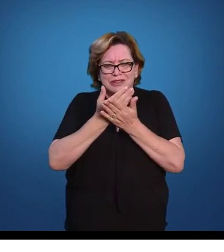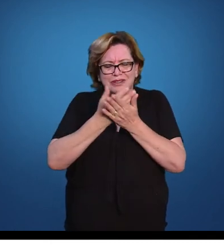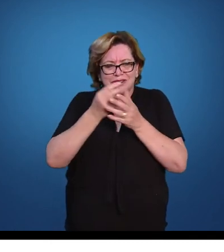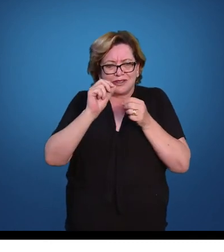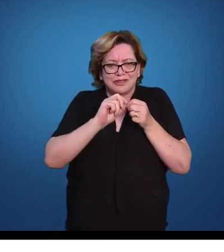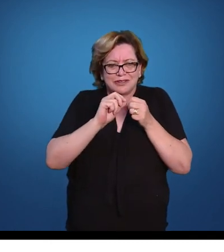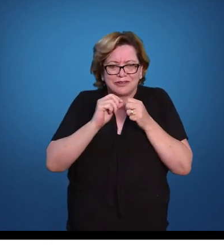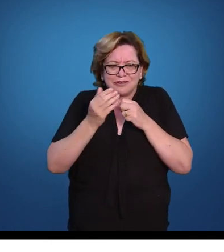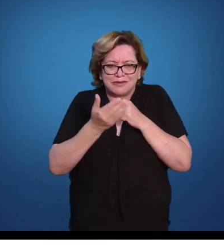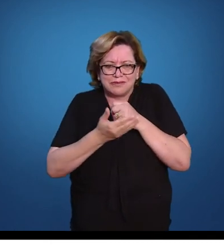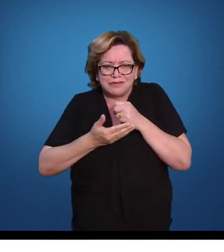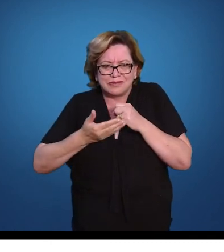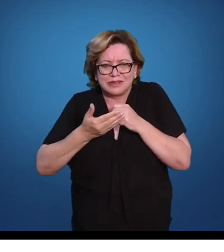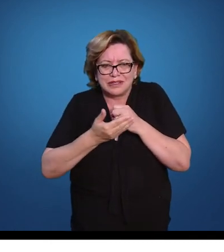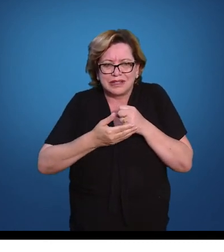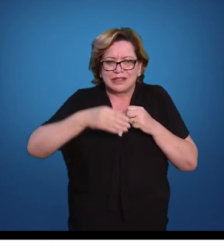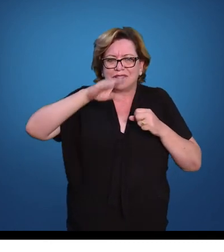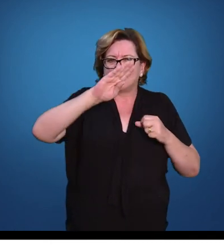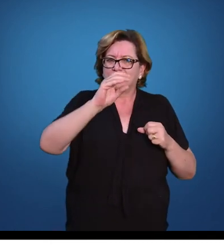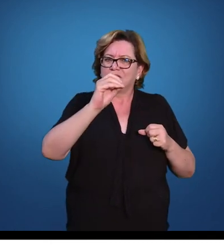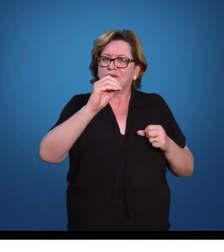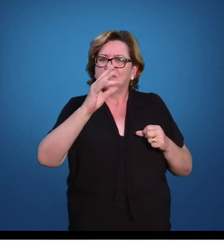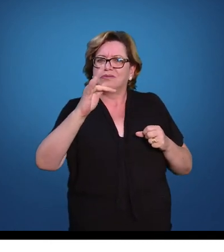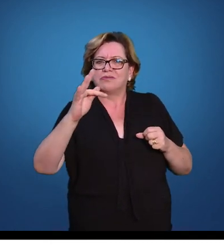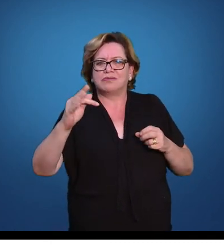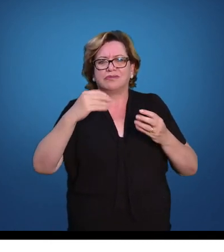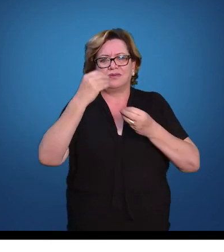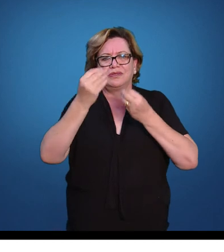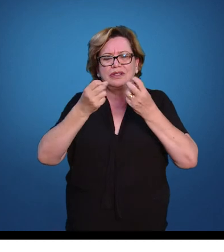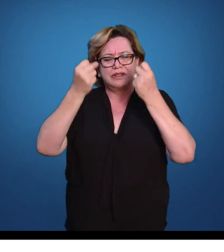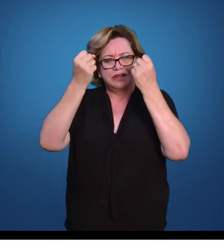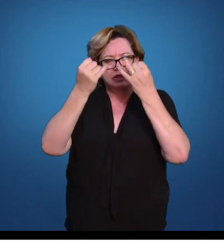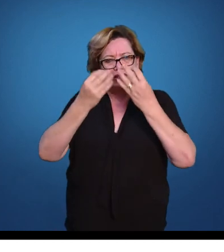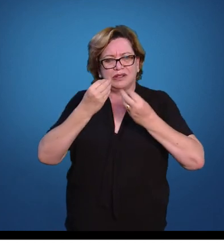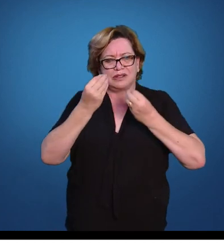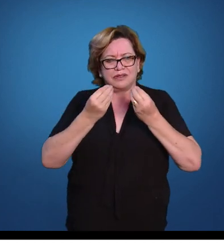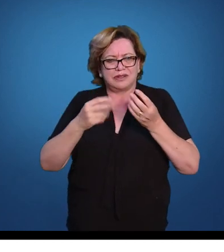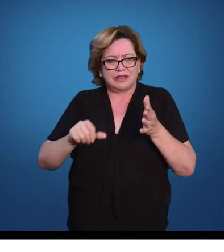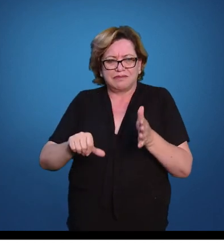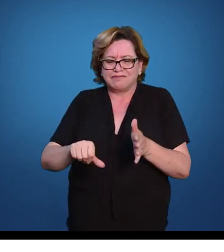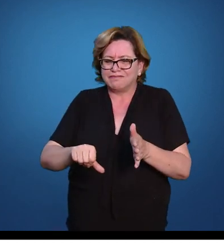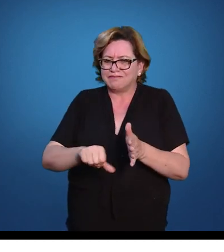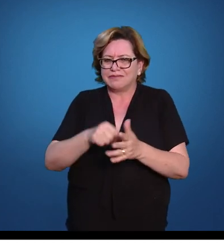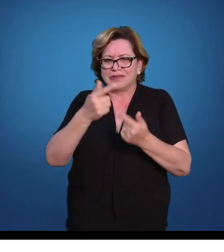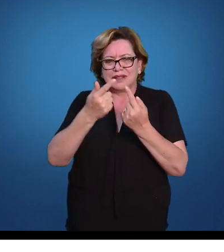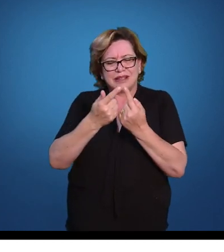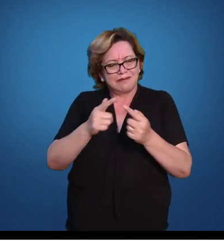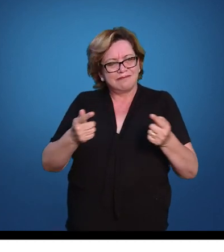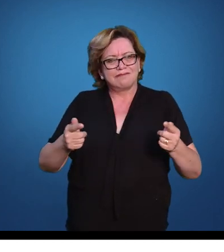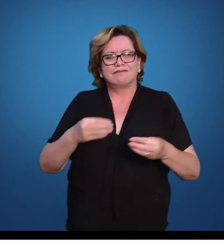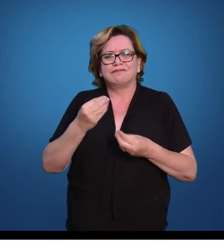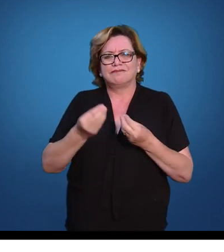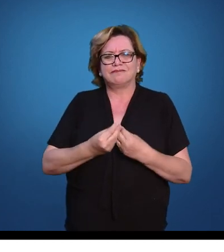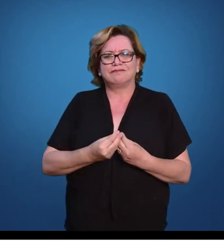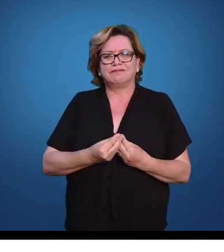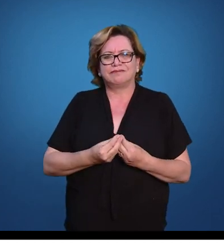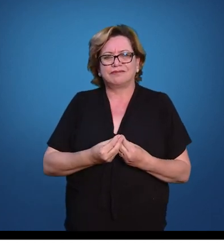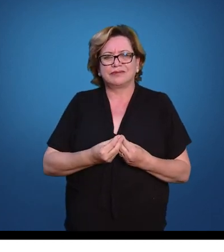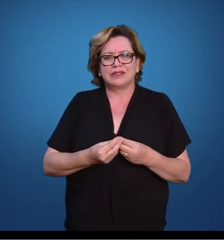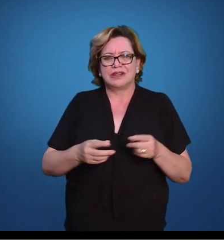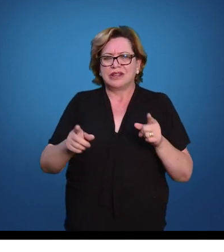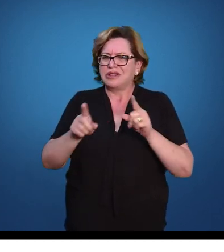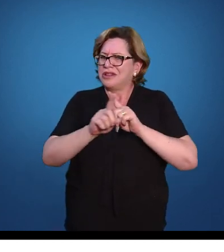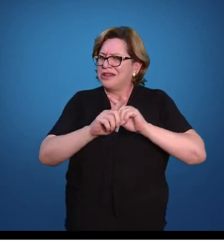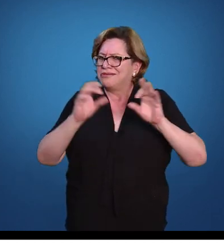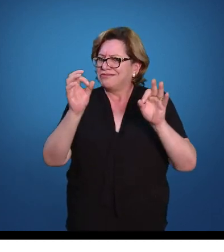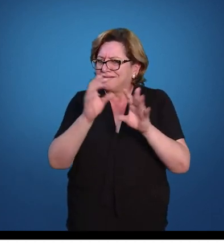fazia baseado no Franz Bopp, por exemplo, que é esse nome de que eu falava sobre a primeira gramática histórica. Nem tudo está